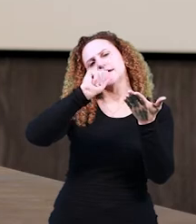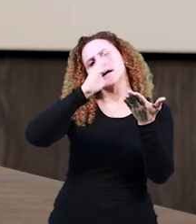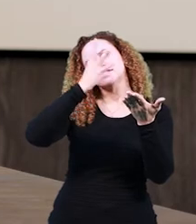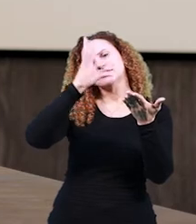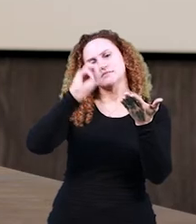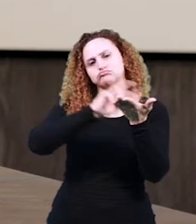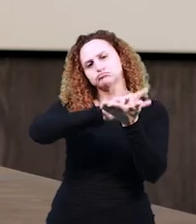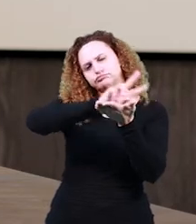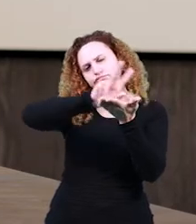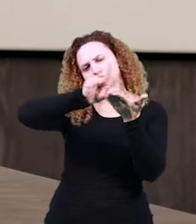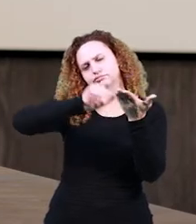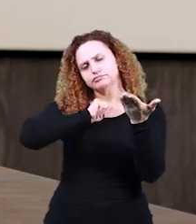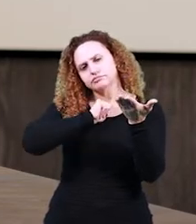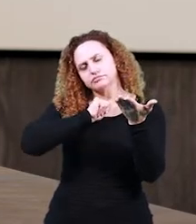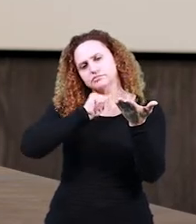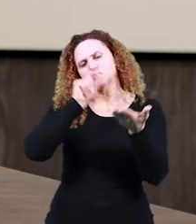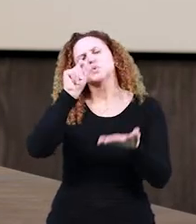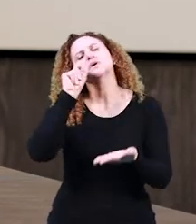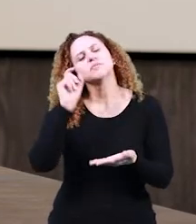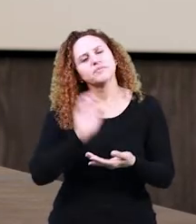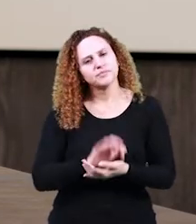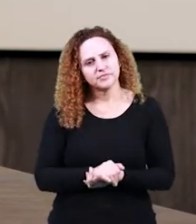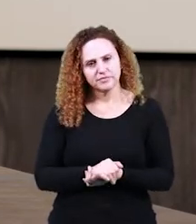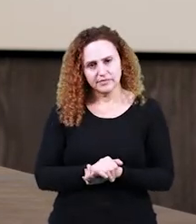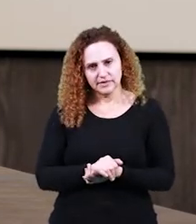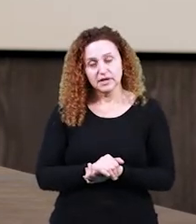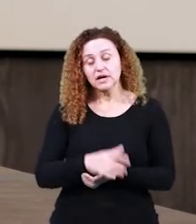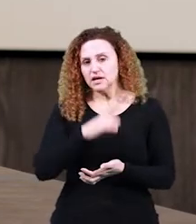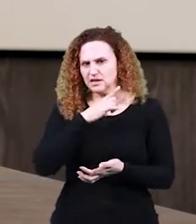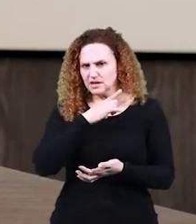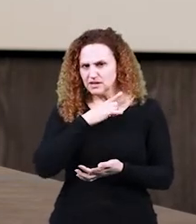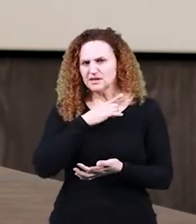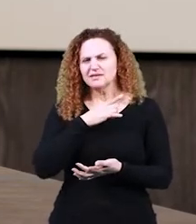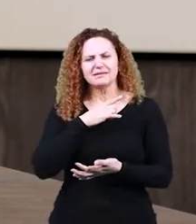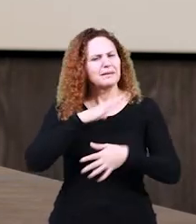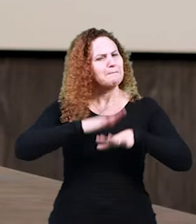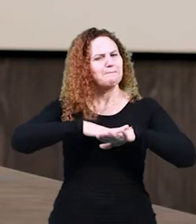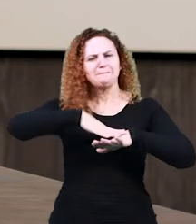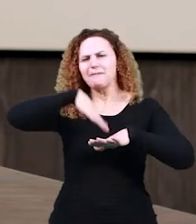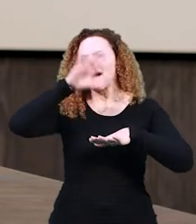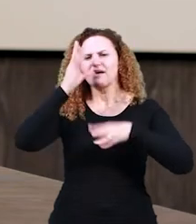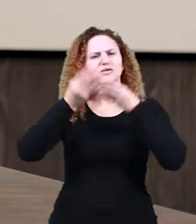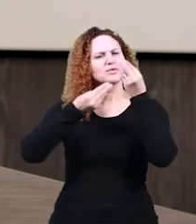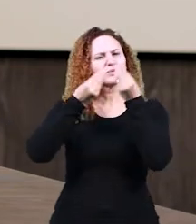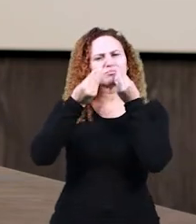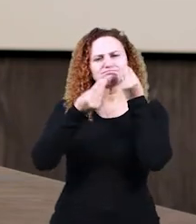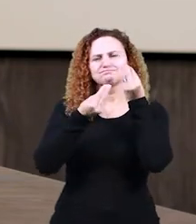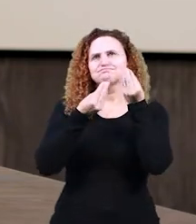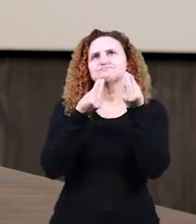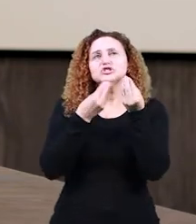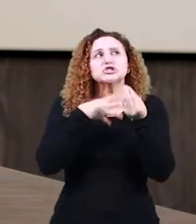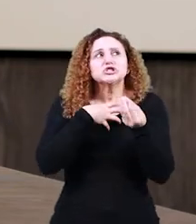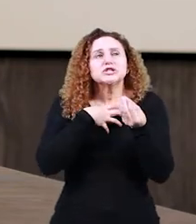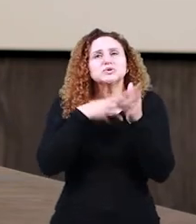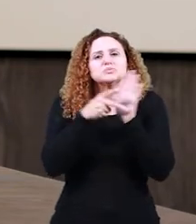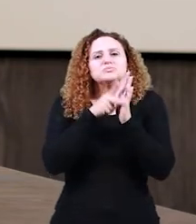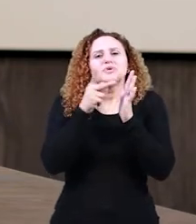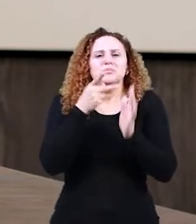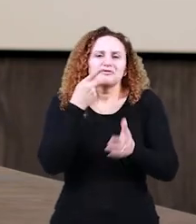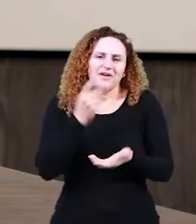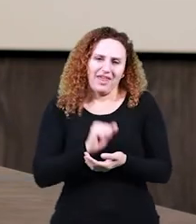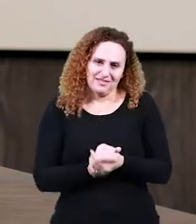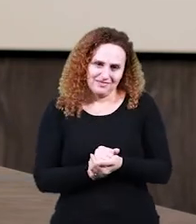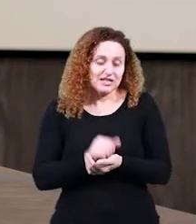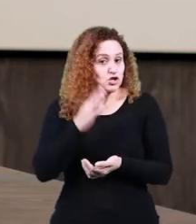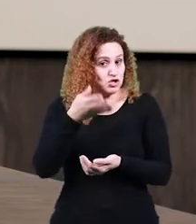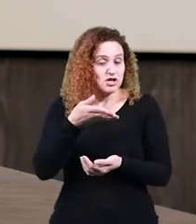aqueles casos em que existe mais de um modo de falar a mesma coisa. Então, por exemplo,